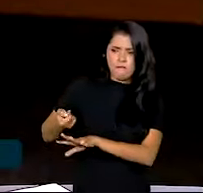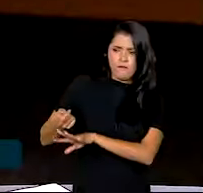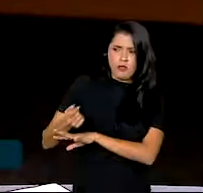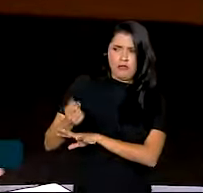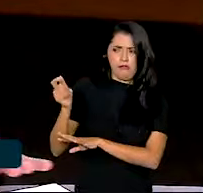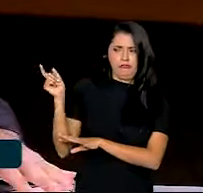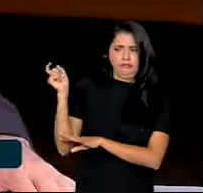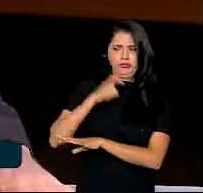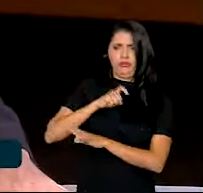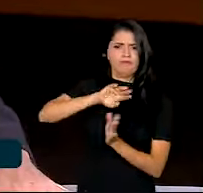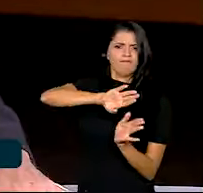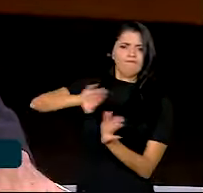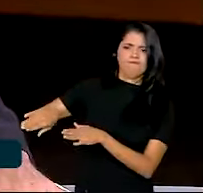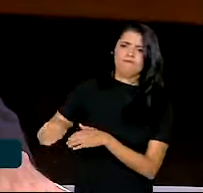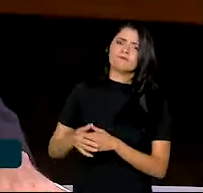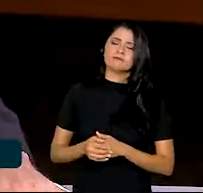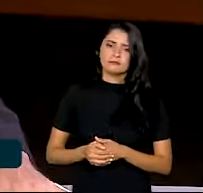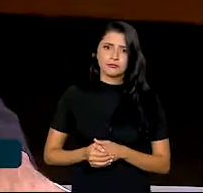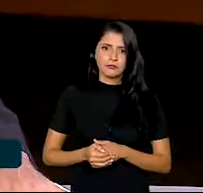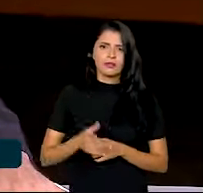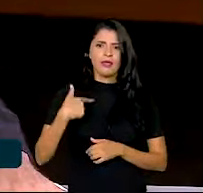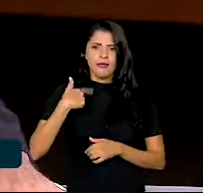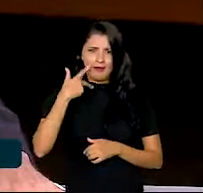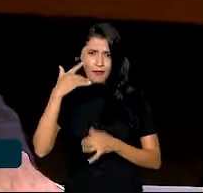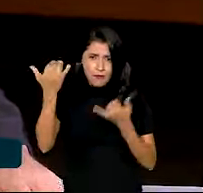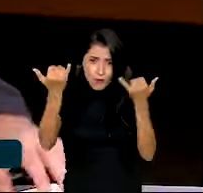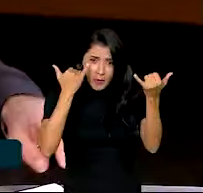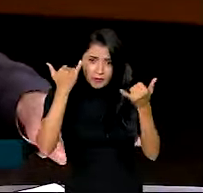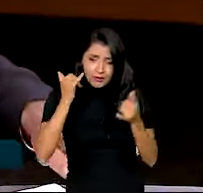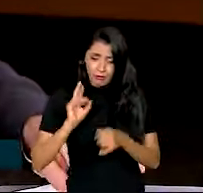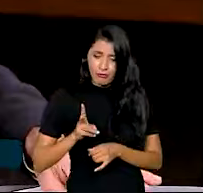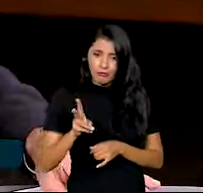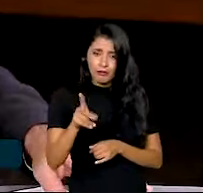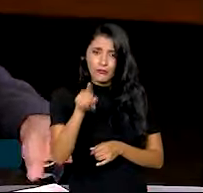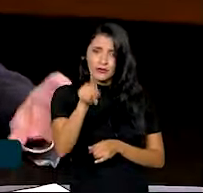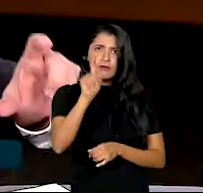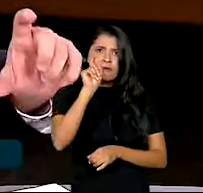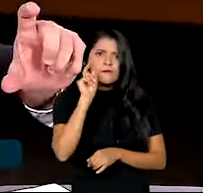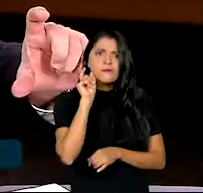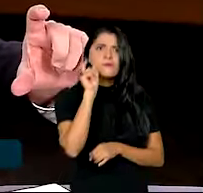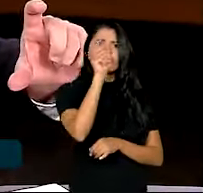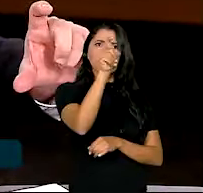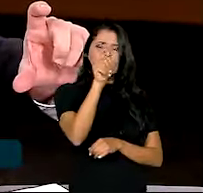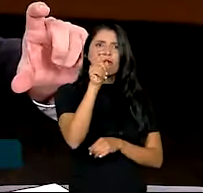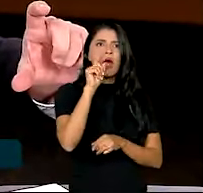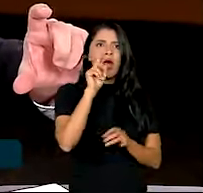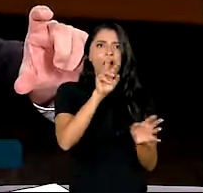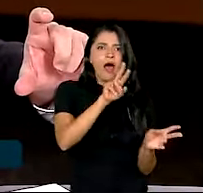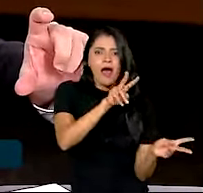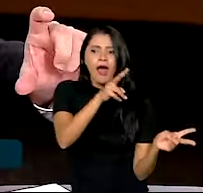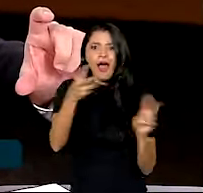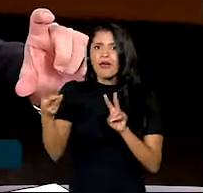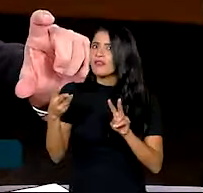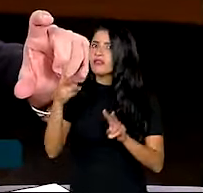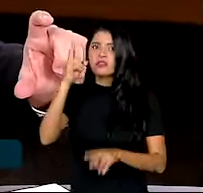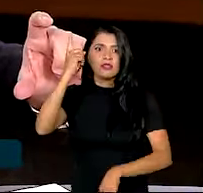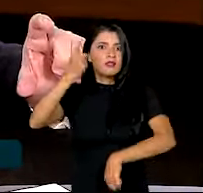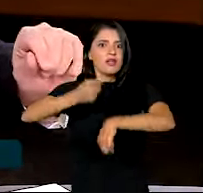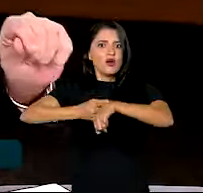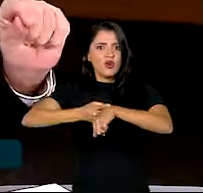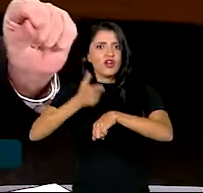news. Se você quer passar adiante uma informação, você clica sobre ela, ela gera o card na hora.